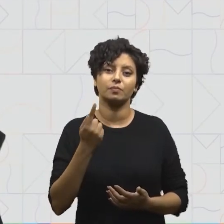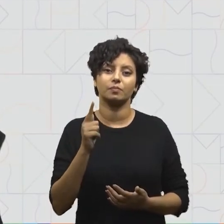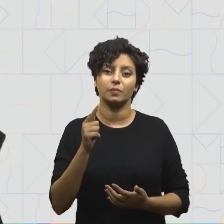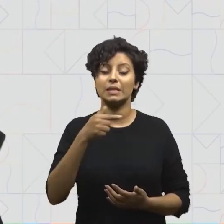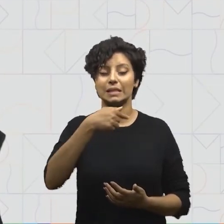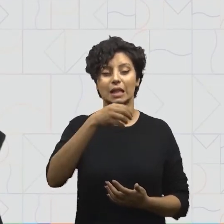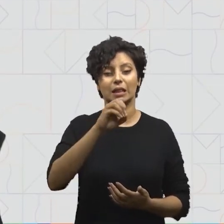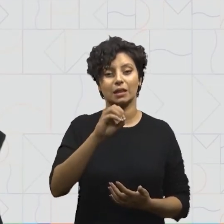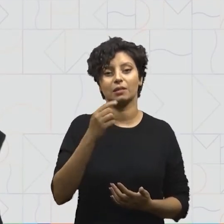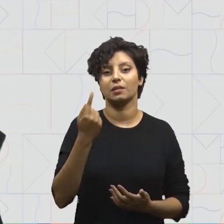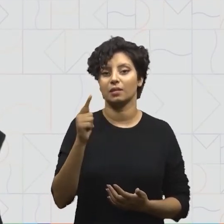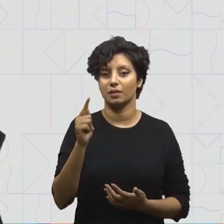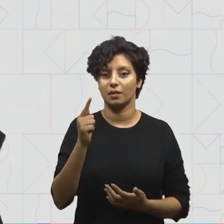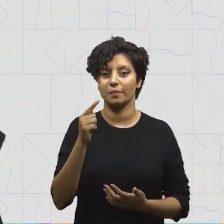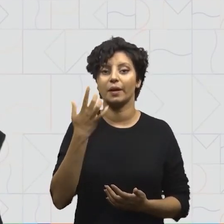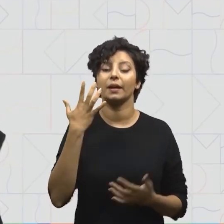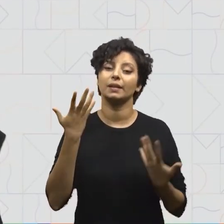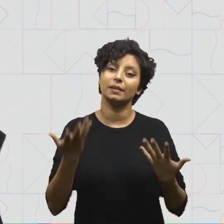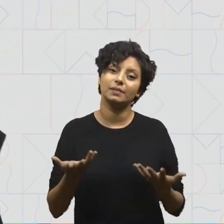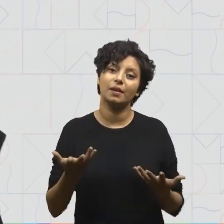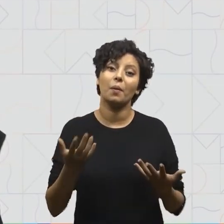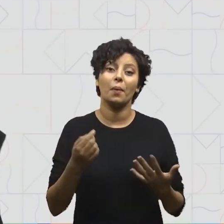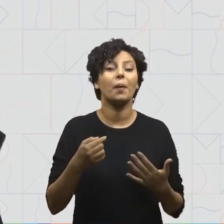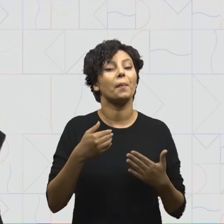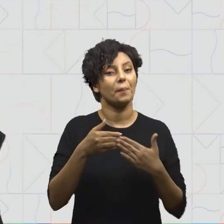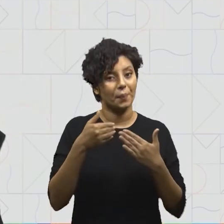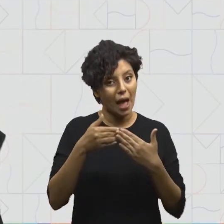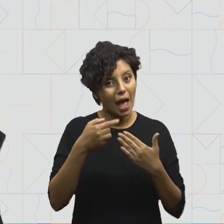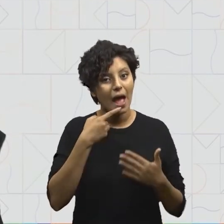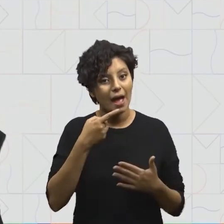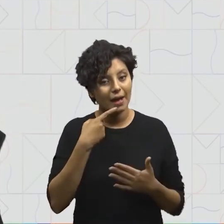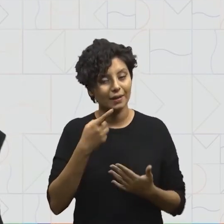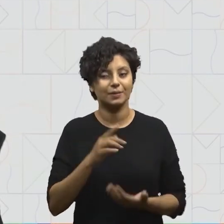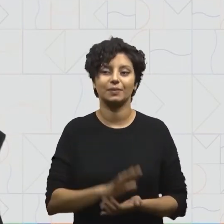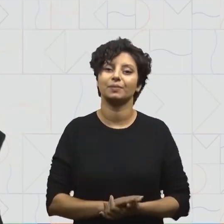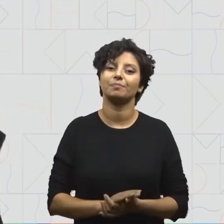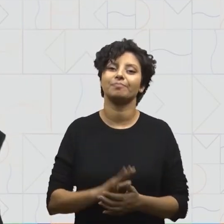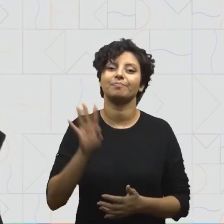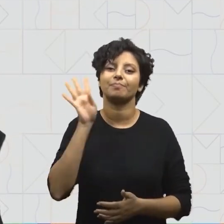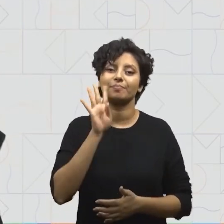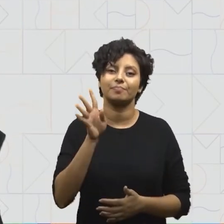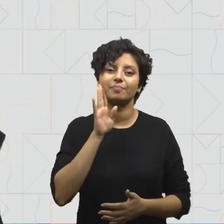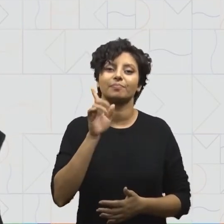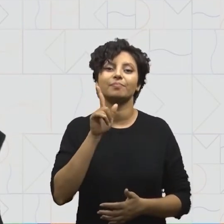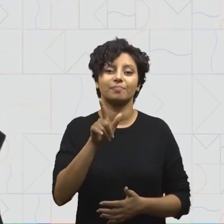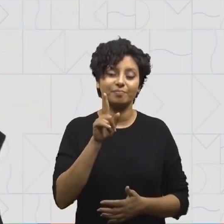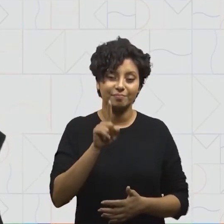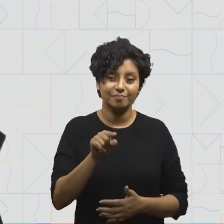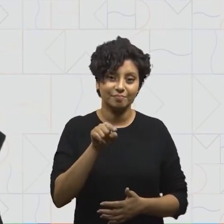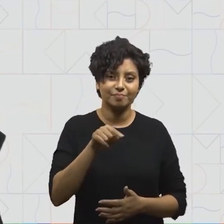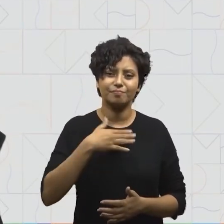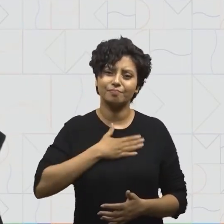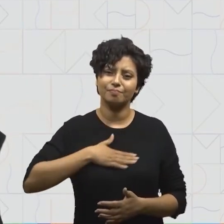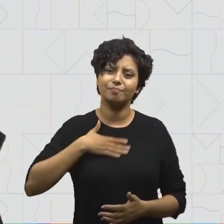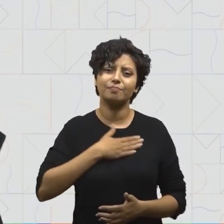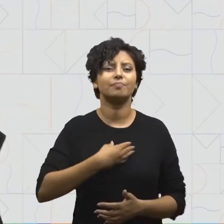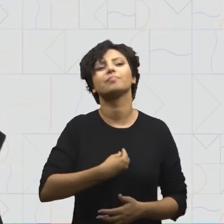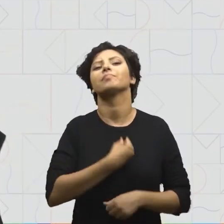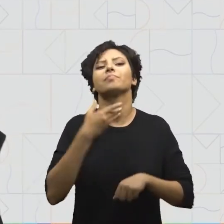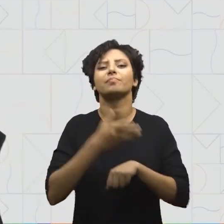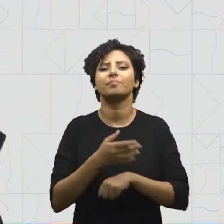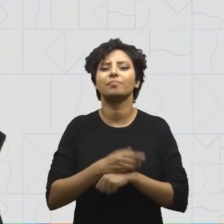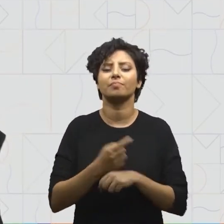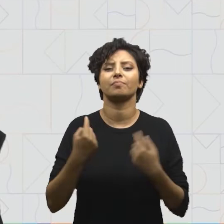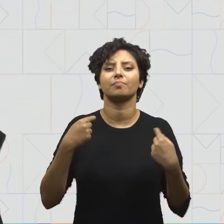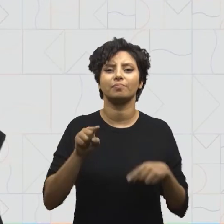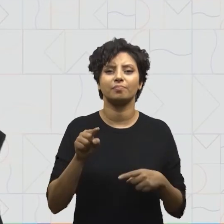70 gramas. Então, eu cheguei perto. Que legal! Você gostou de participar comigo desse